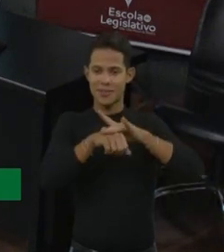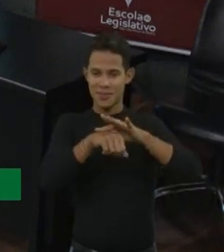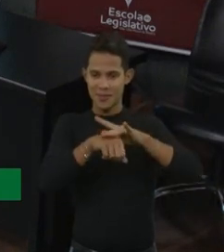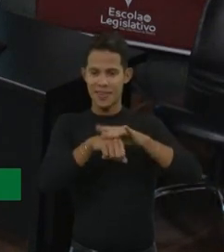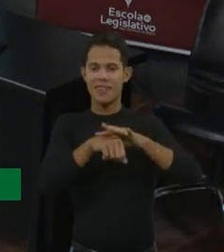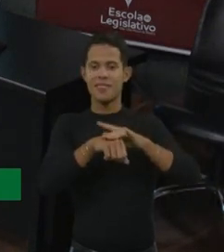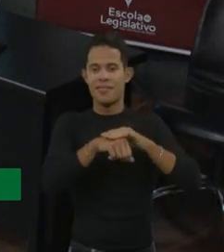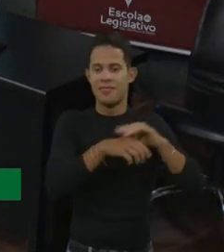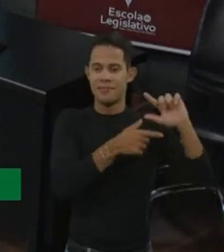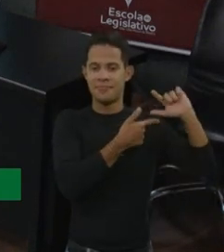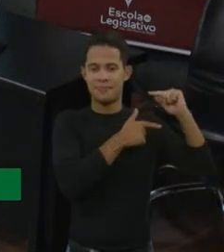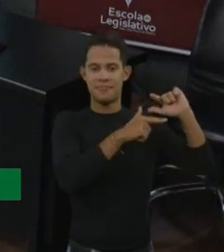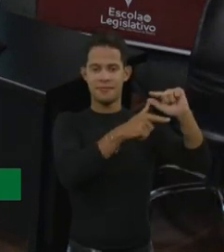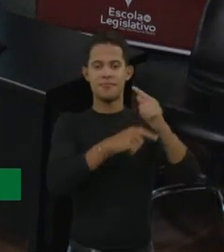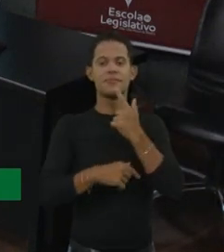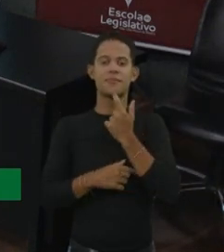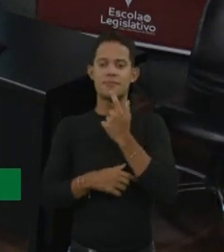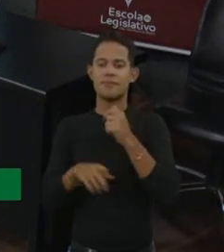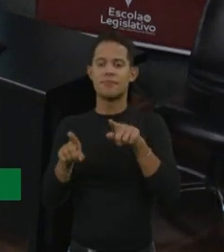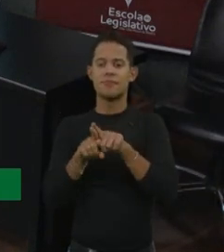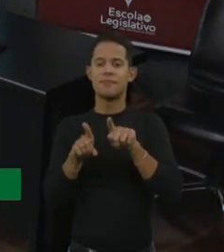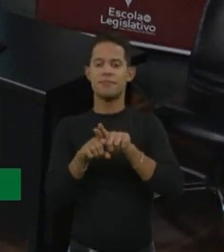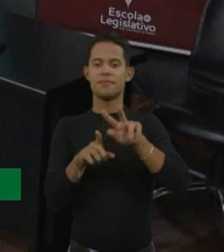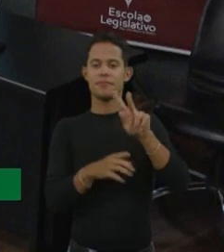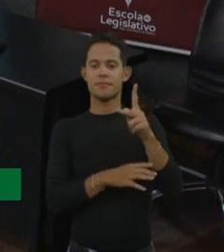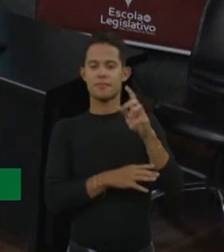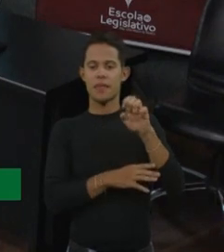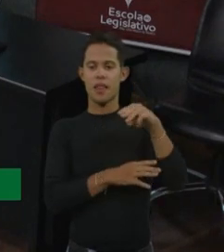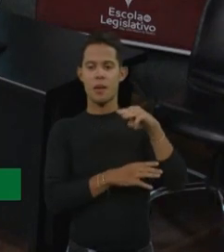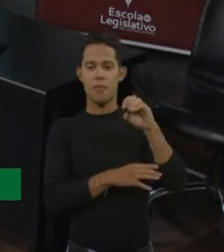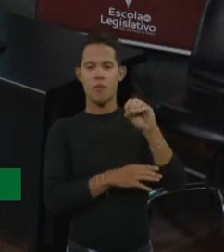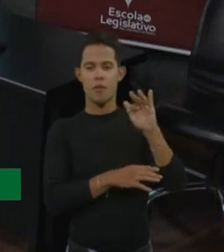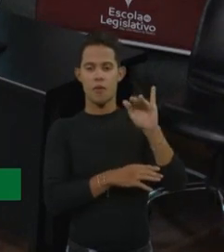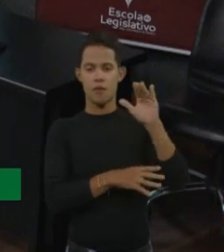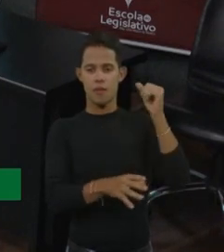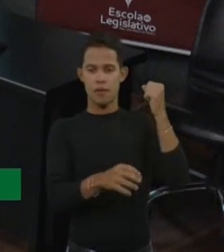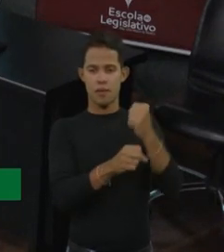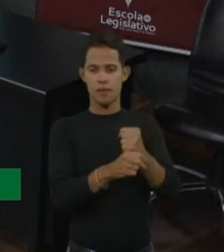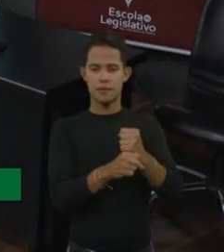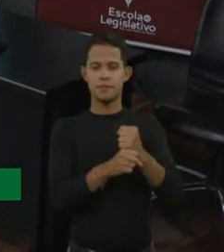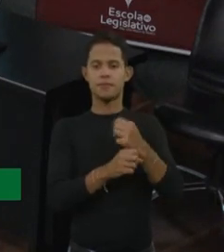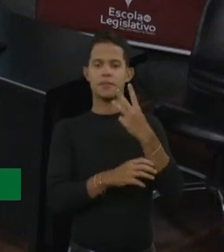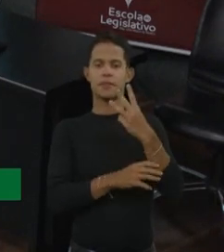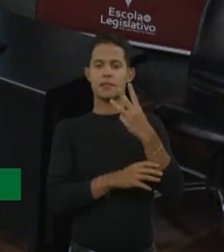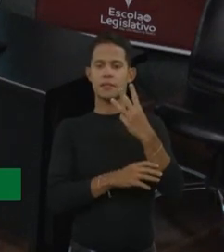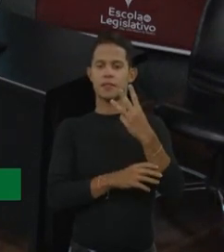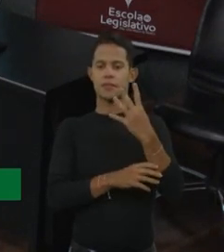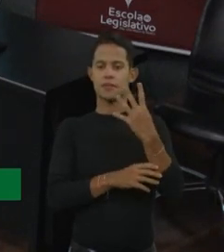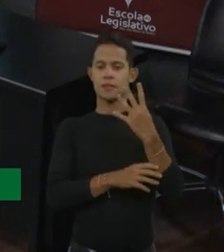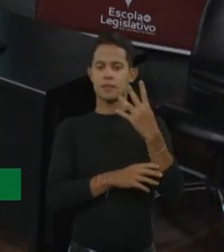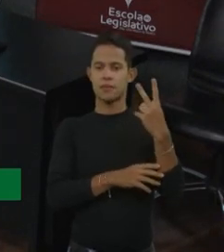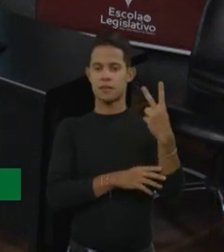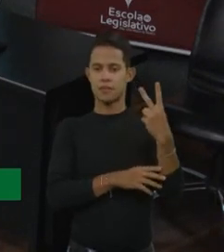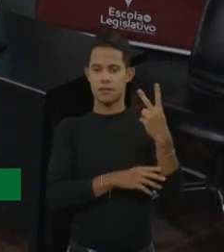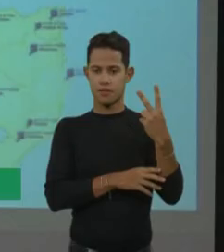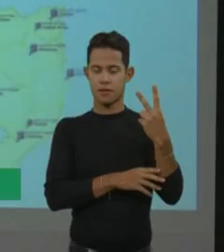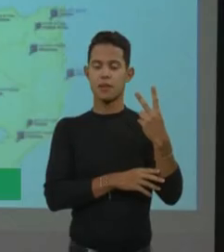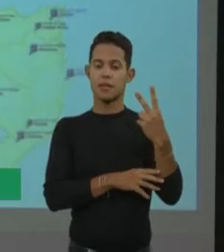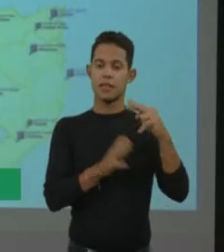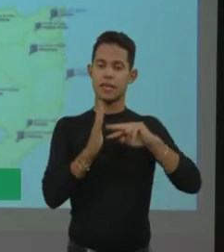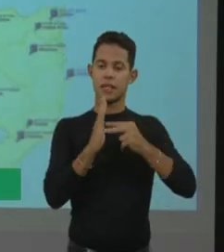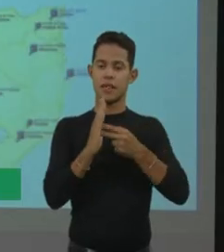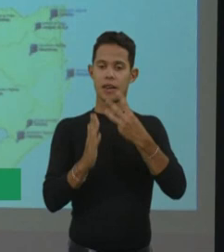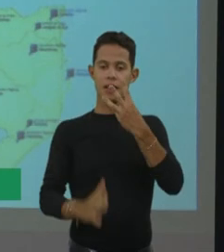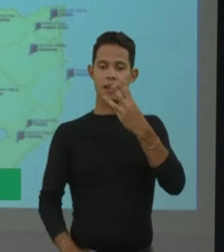sangramento, e da hemofilia A eram 342 registros, perfazendo 38% do total,